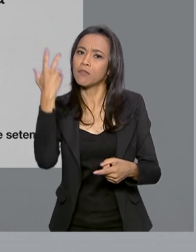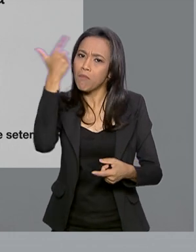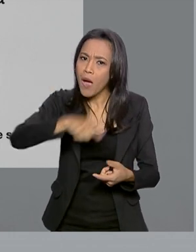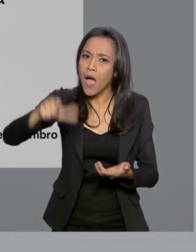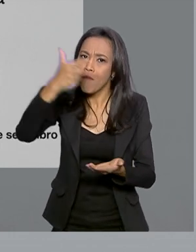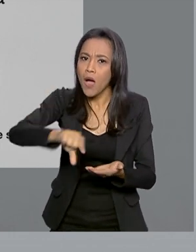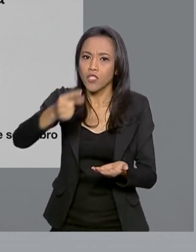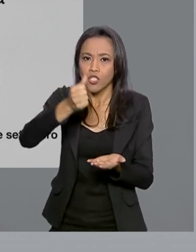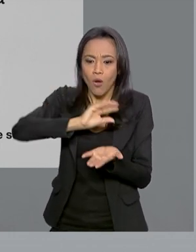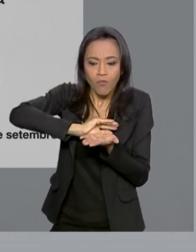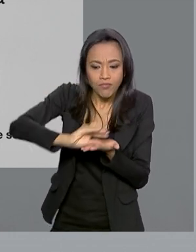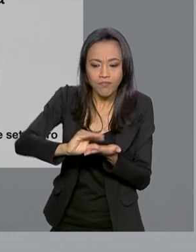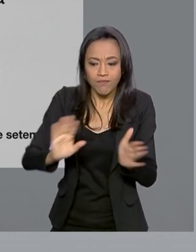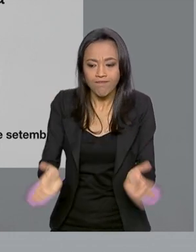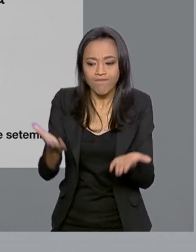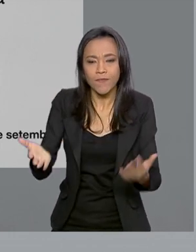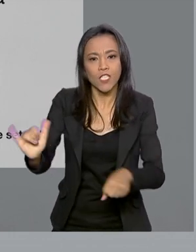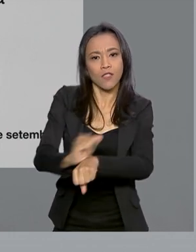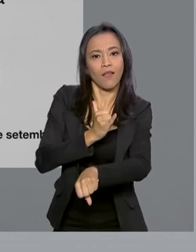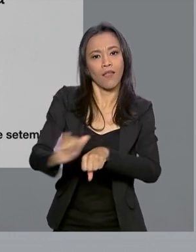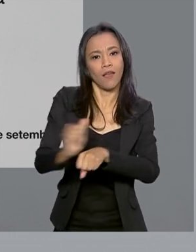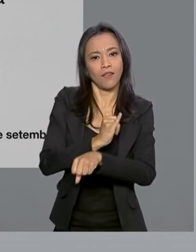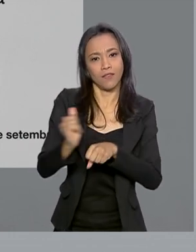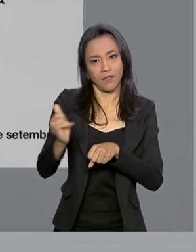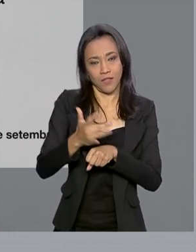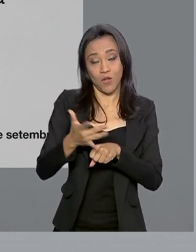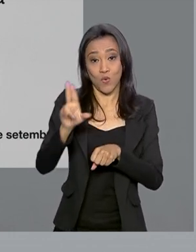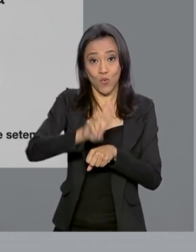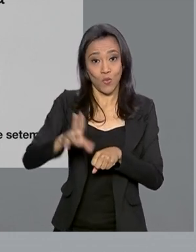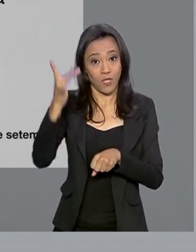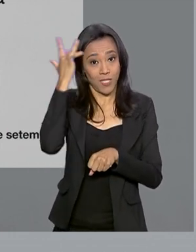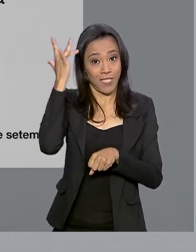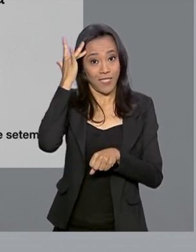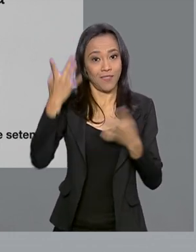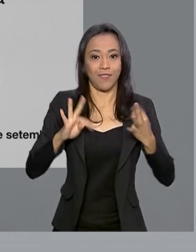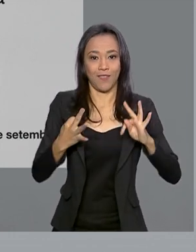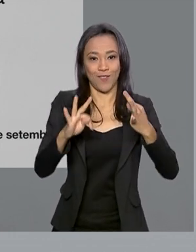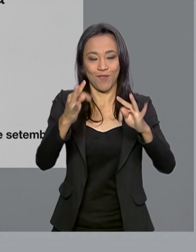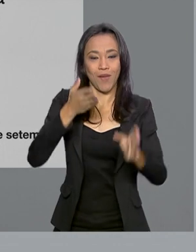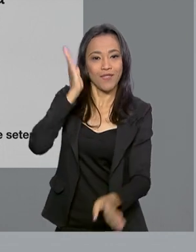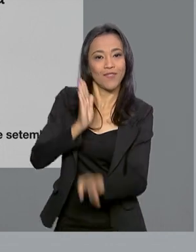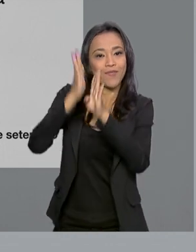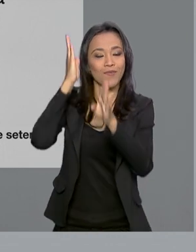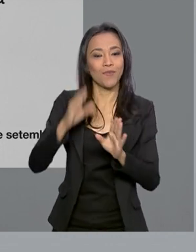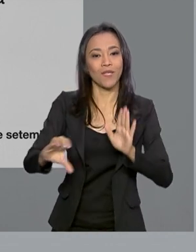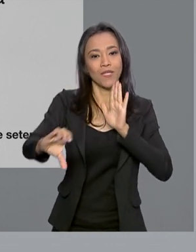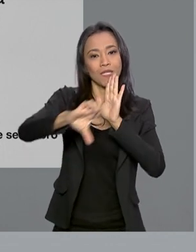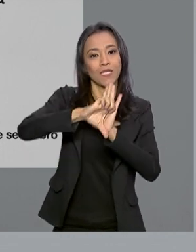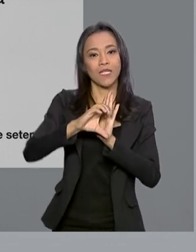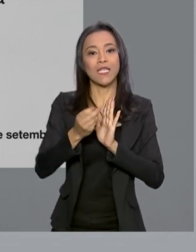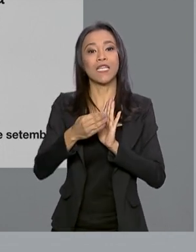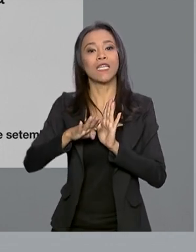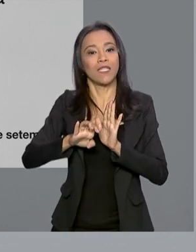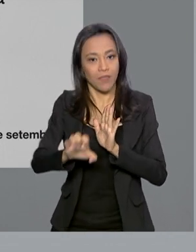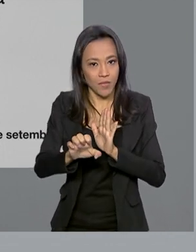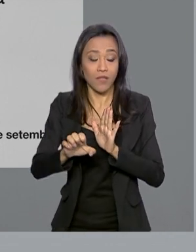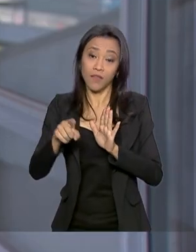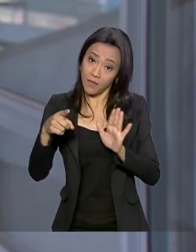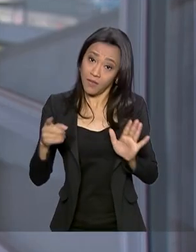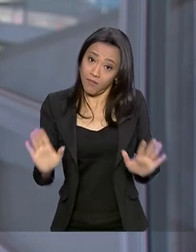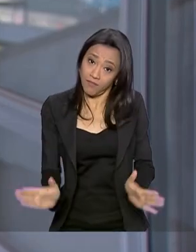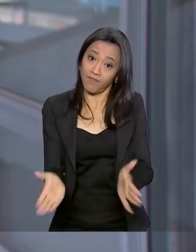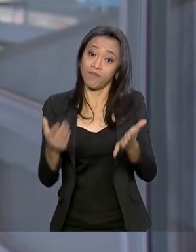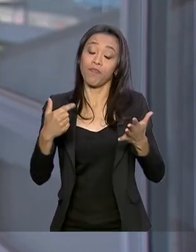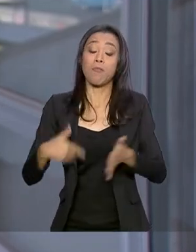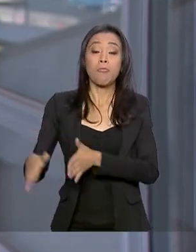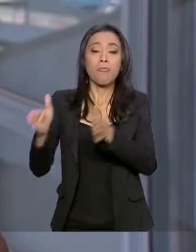cada vez mais em mecanismos modernos para permitir o esclarecimento de crimes e também promover a justiça. Eu lembro, Renata, que foi o